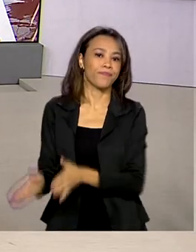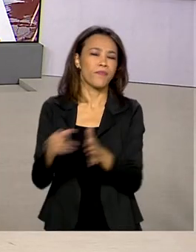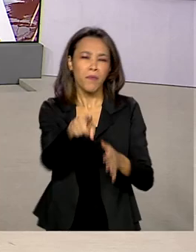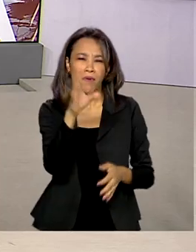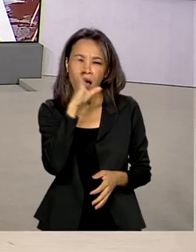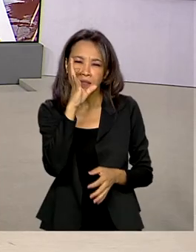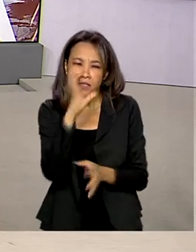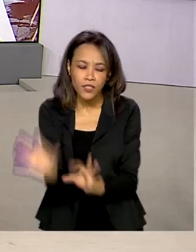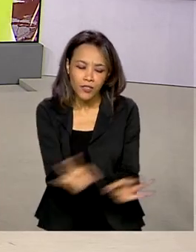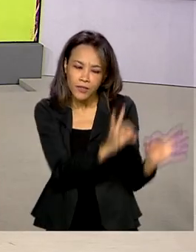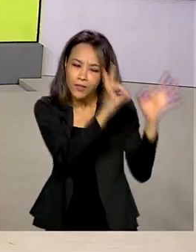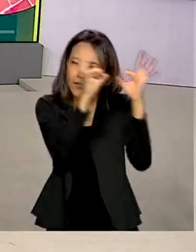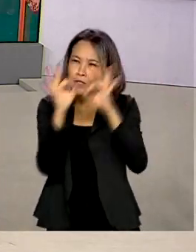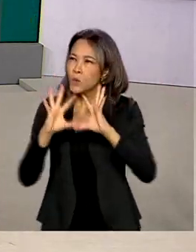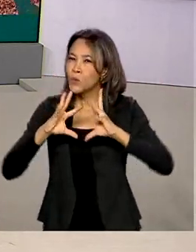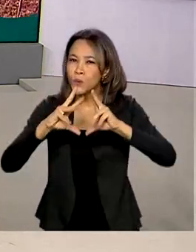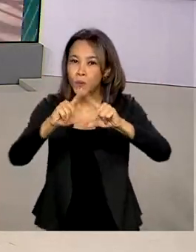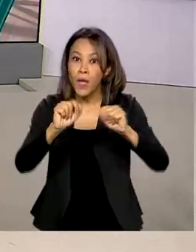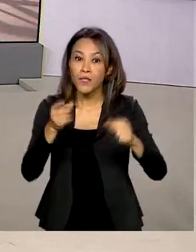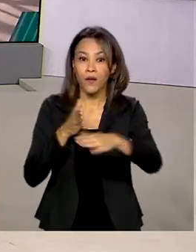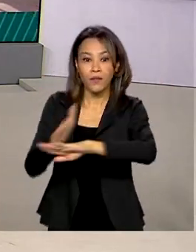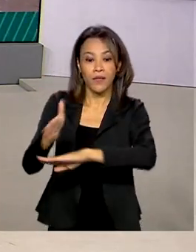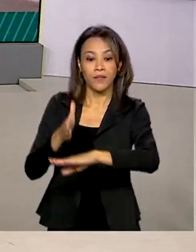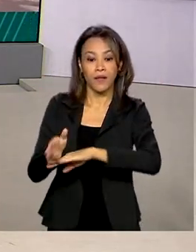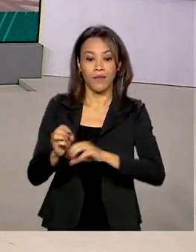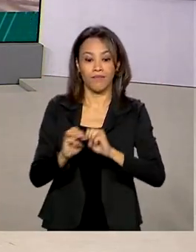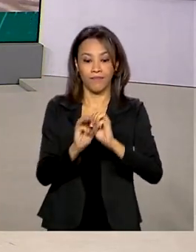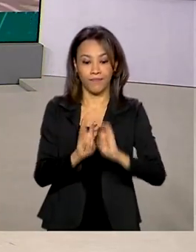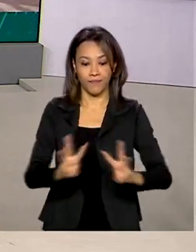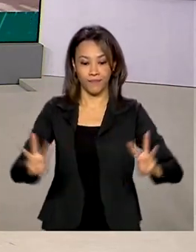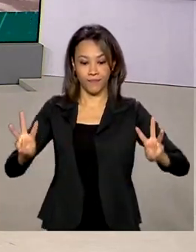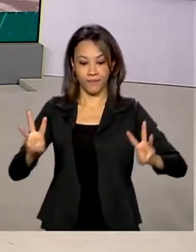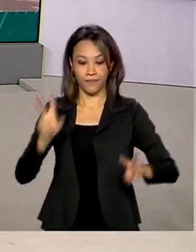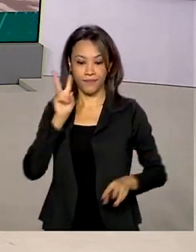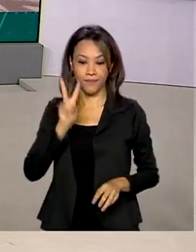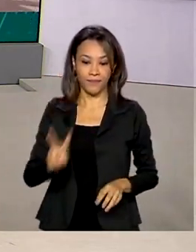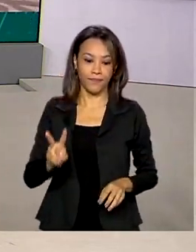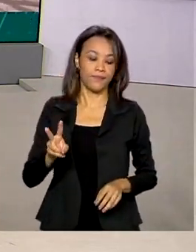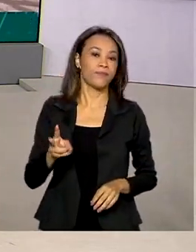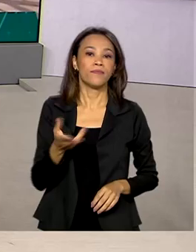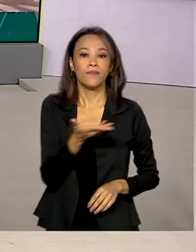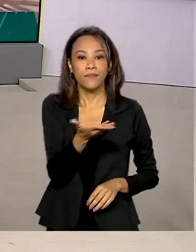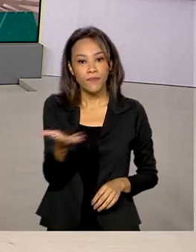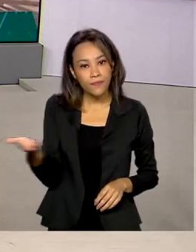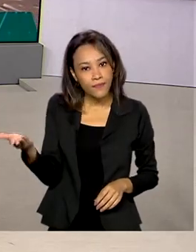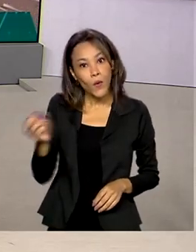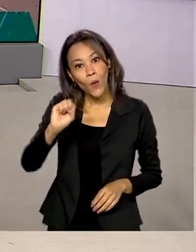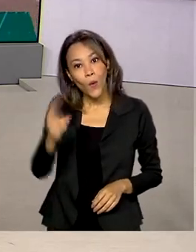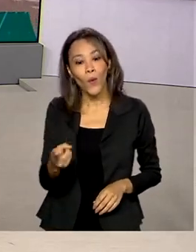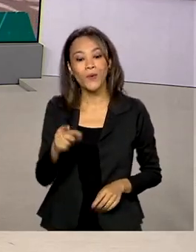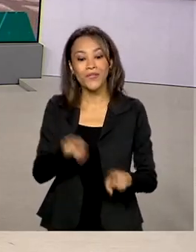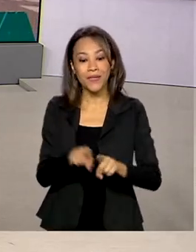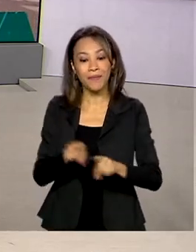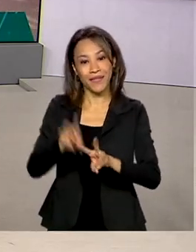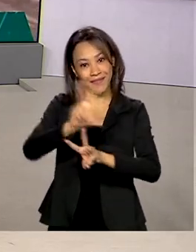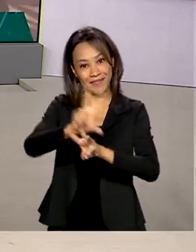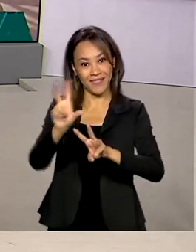reportagem completa, basta acessar youtube.com.br tvbrasil.gov ou ainda pelo tvbrasilplay.